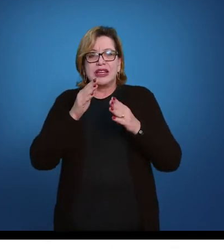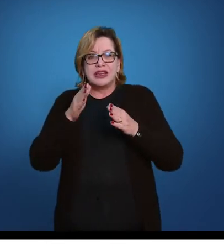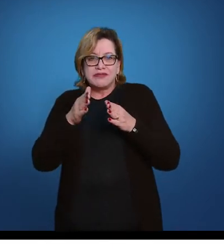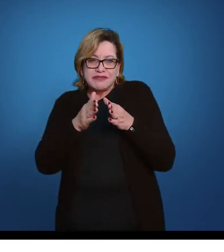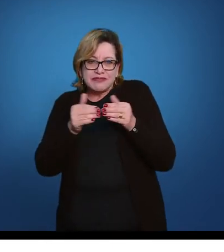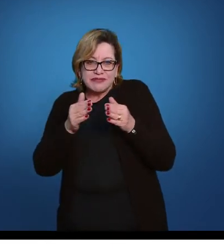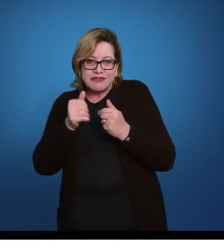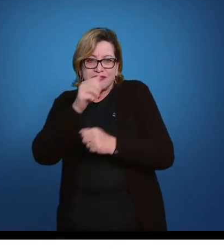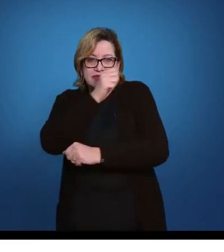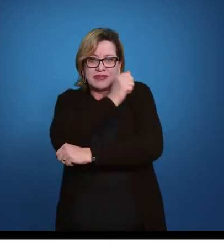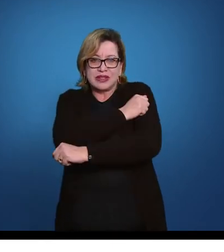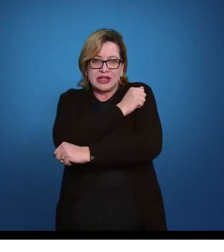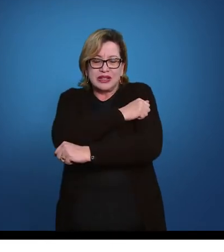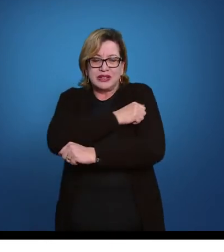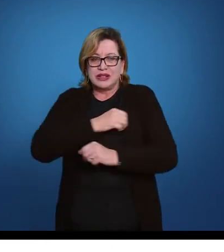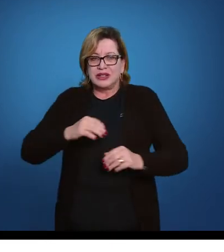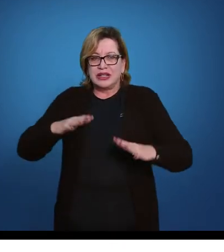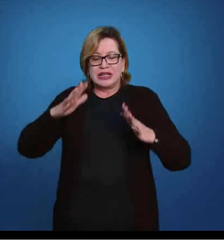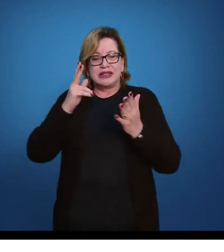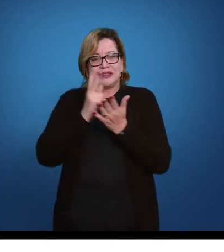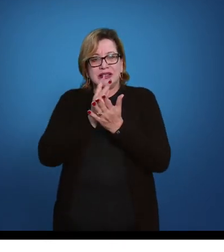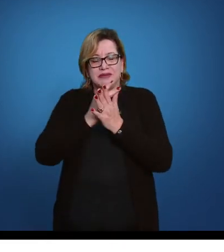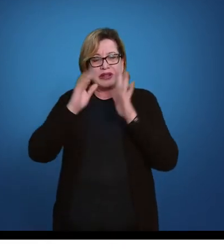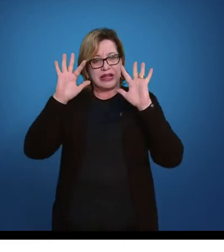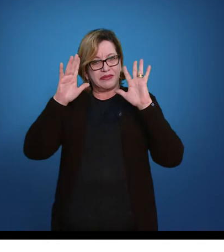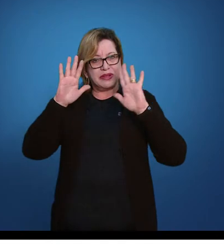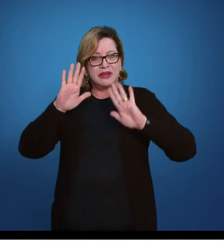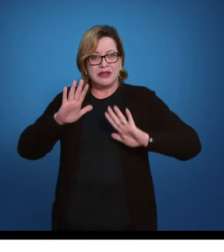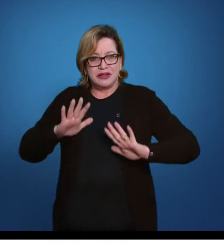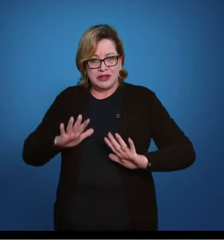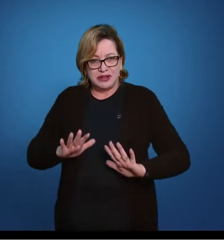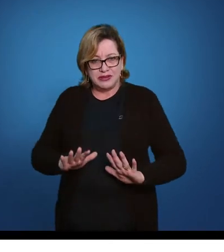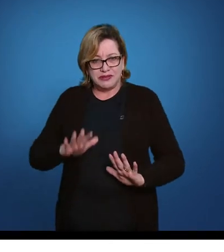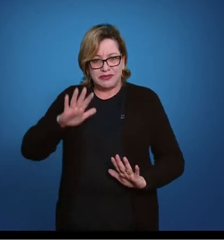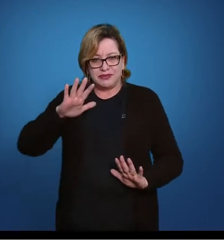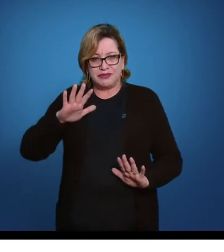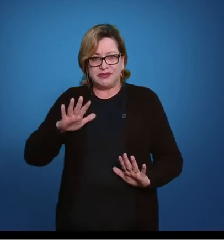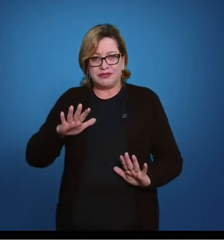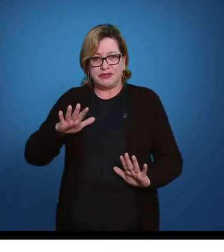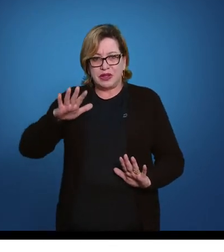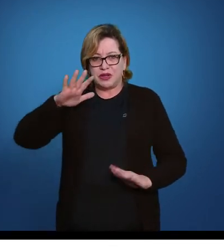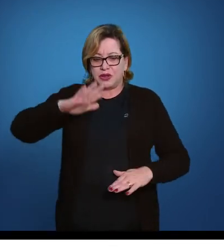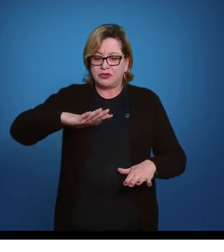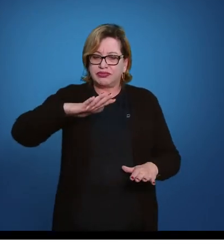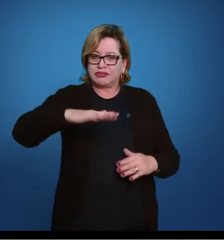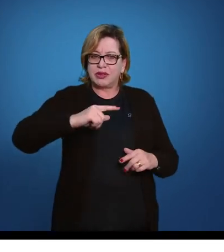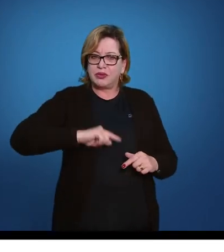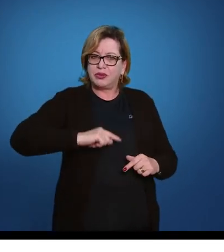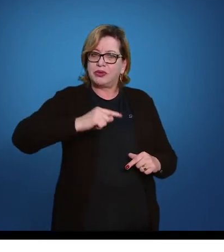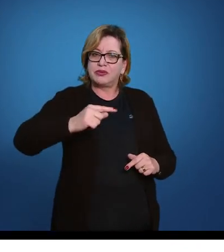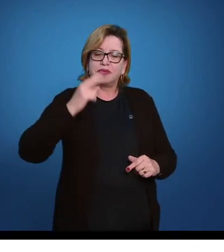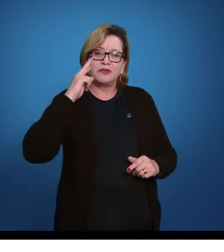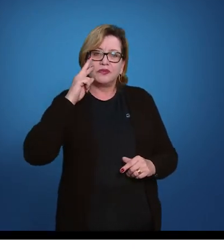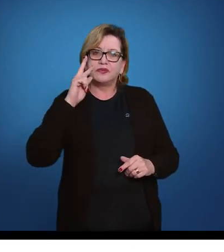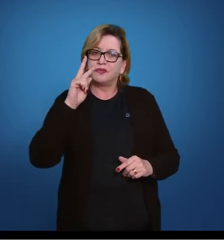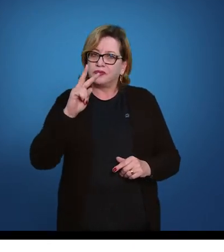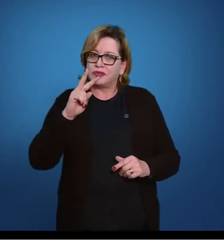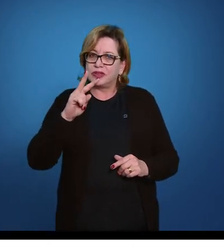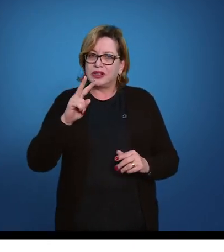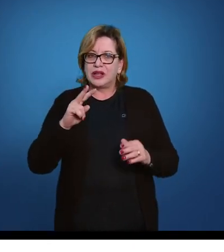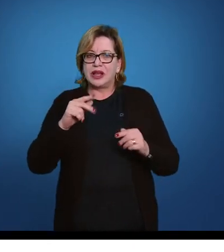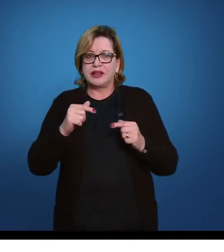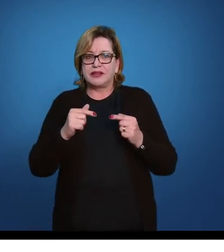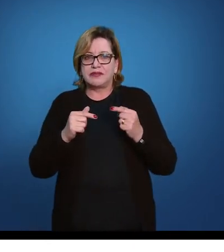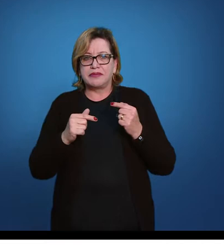nossos alunos que posicionem as mãos uma de cada lado da linha, passem um pé